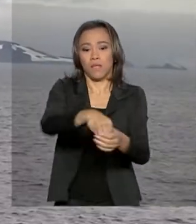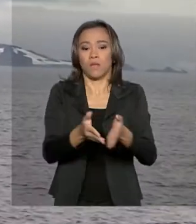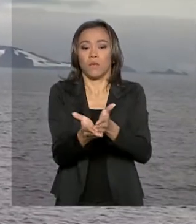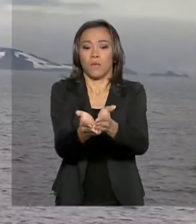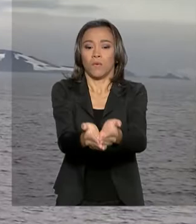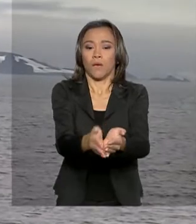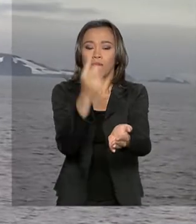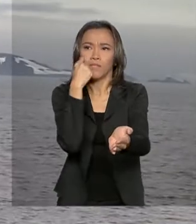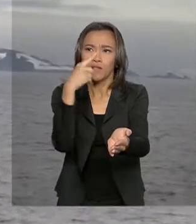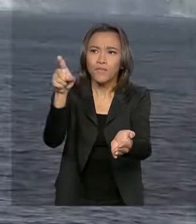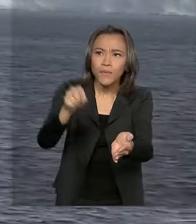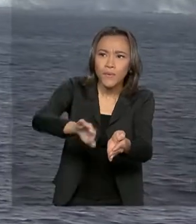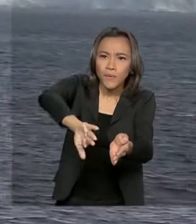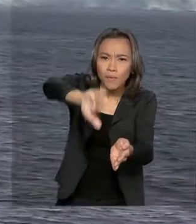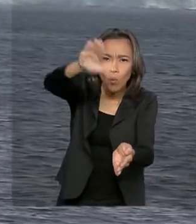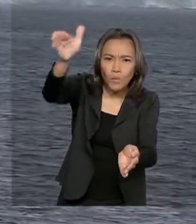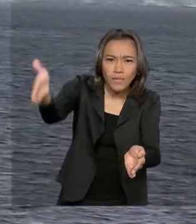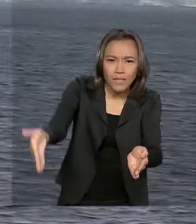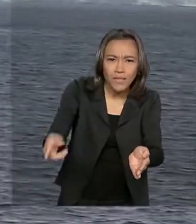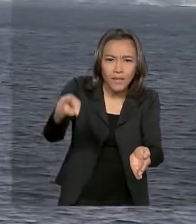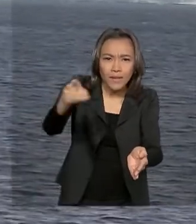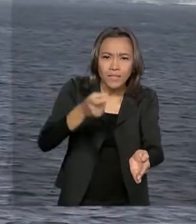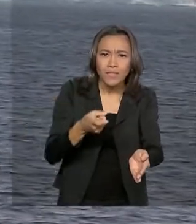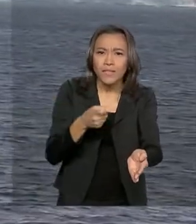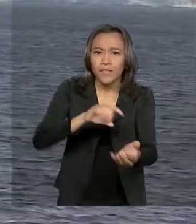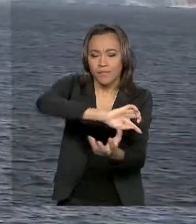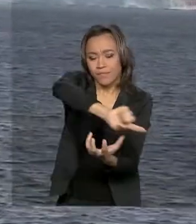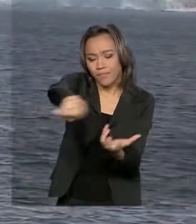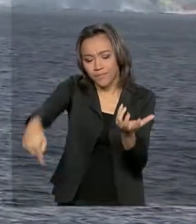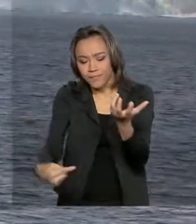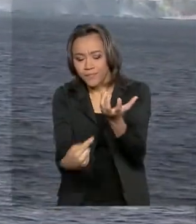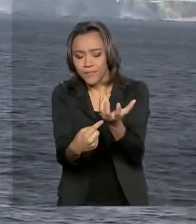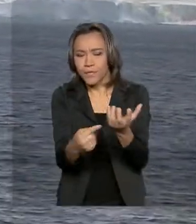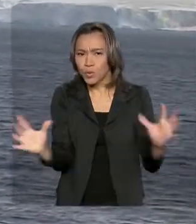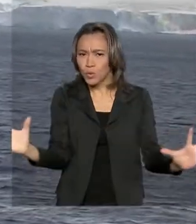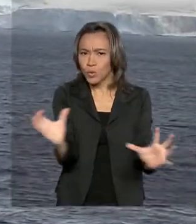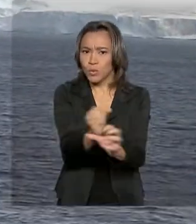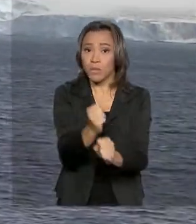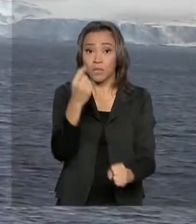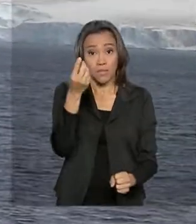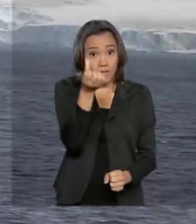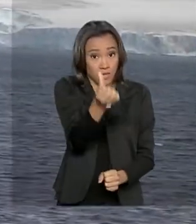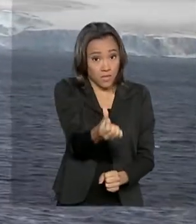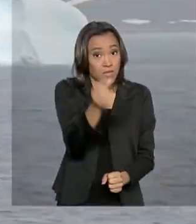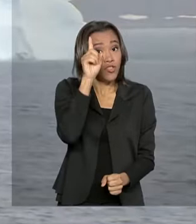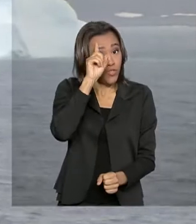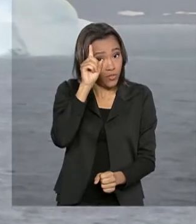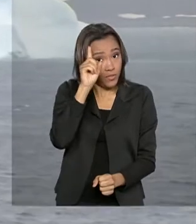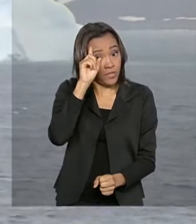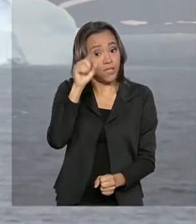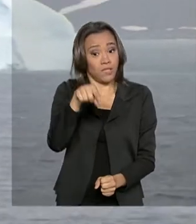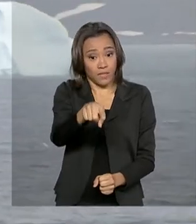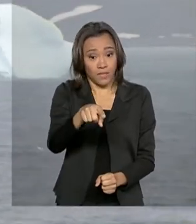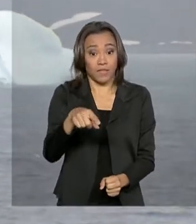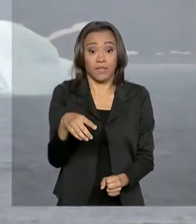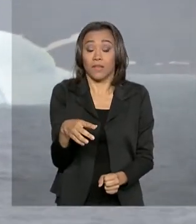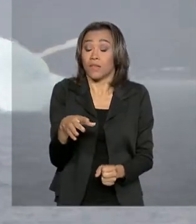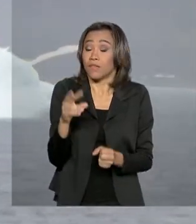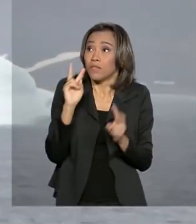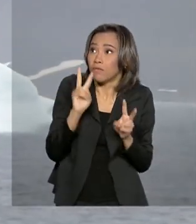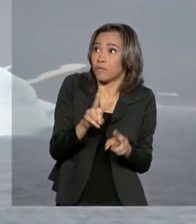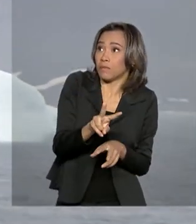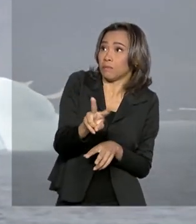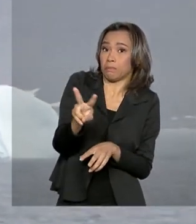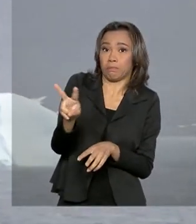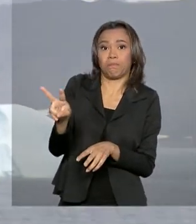primeiras montanhas da Antártica. Ao todo, foram seis dias de viagem, atravessando uma das regiões mais inóspitas do mundo.